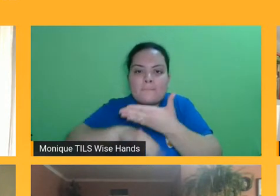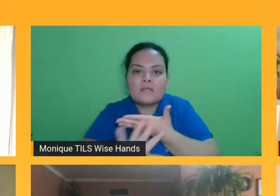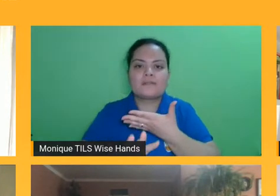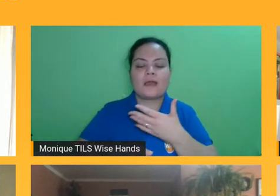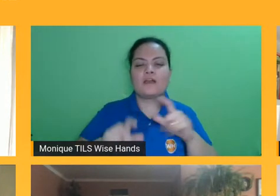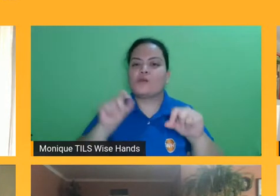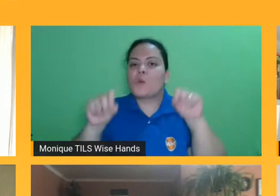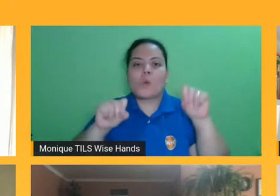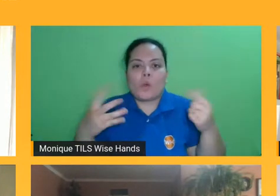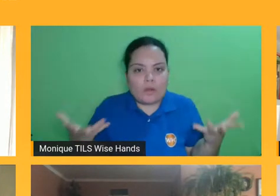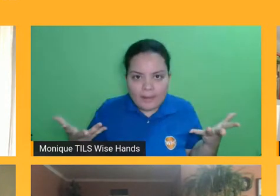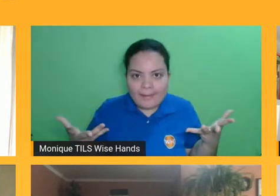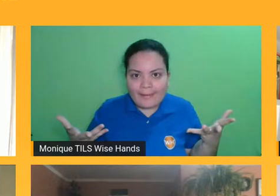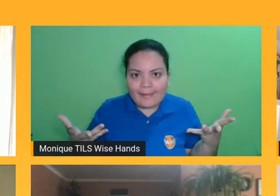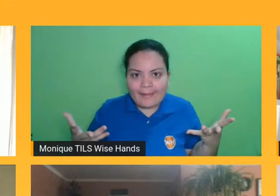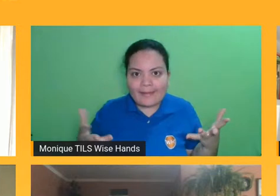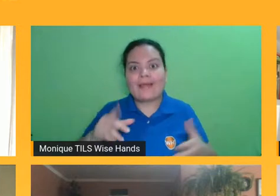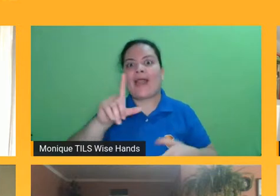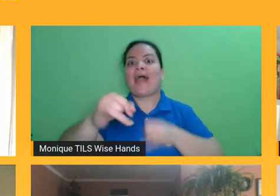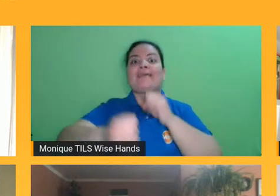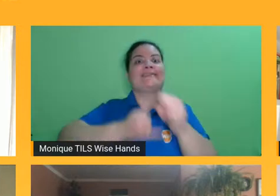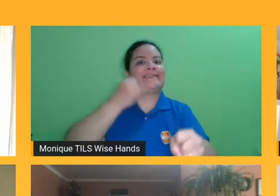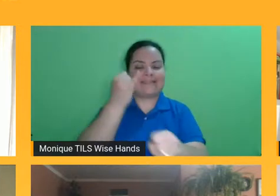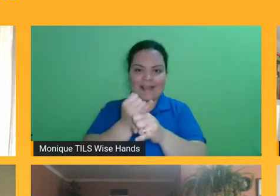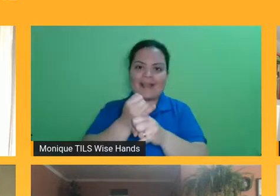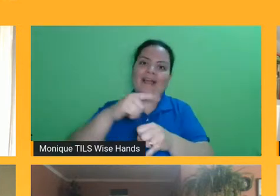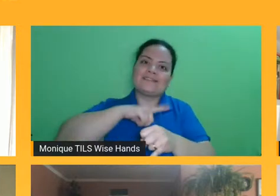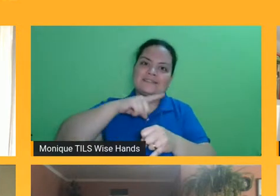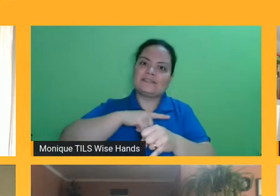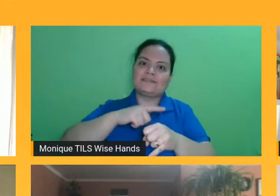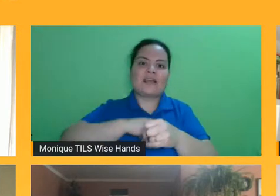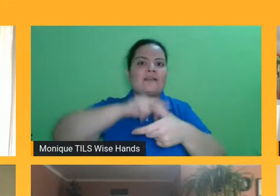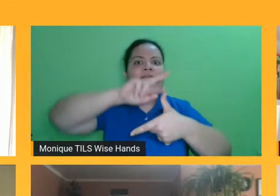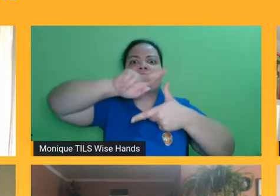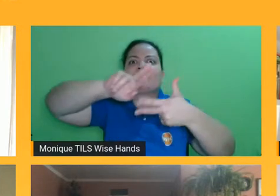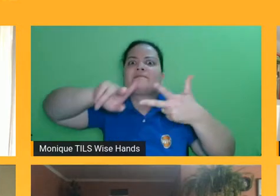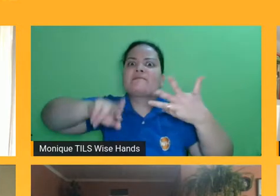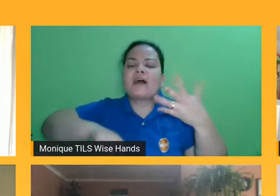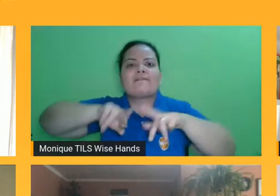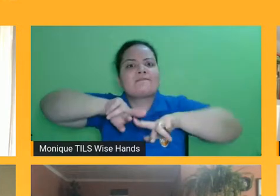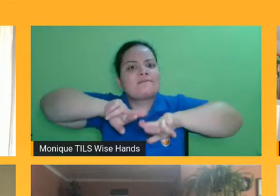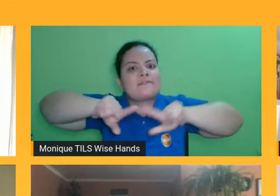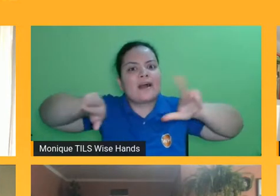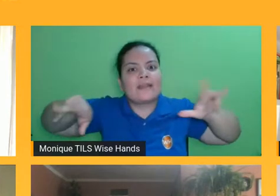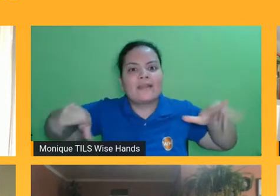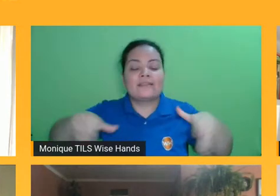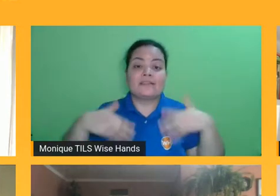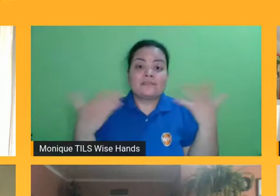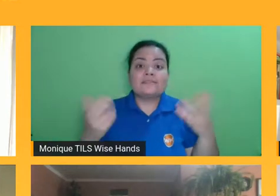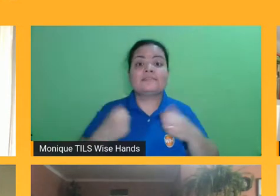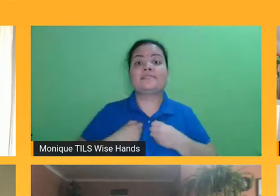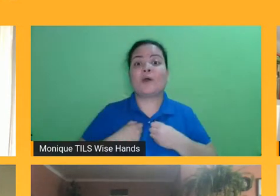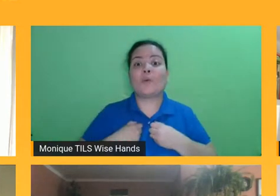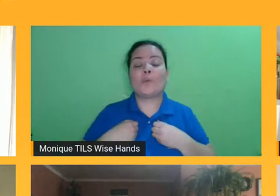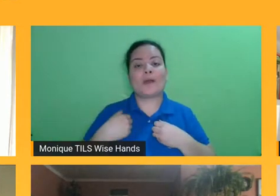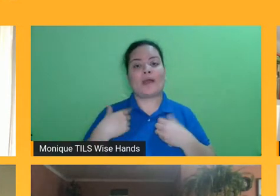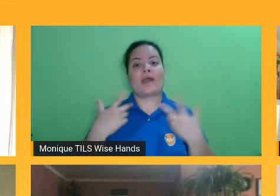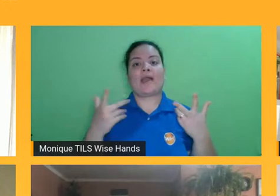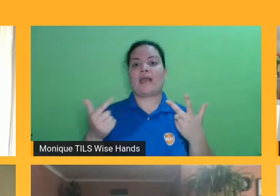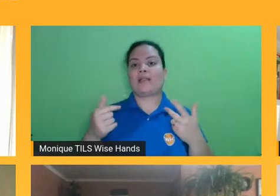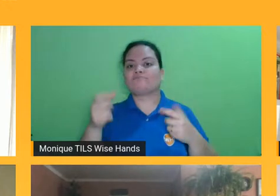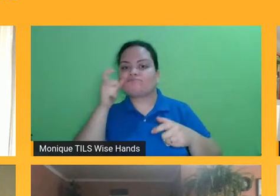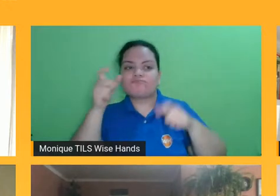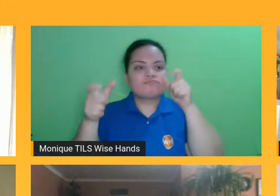que essa concorrência, ela vira, ela se torna algo muito grave. E a leitura, como não tem esse espaço todo de investimento